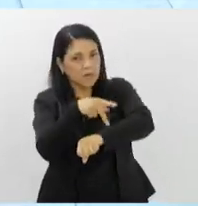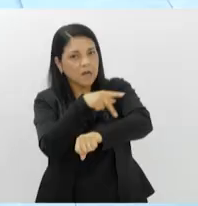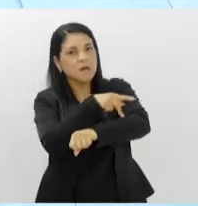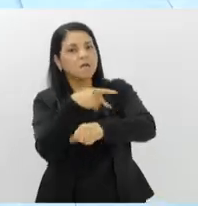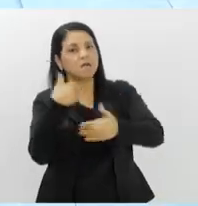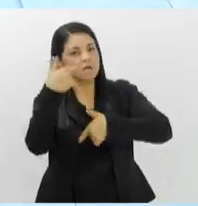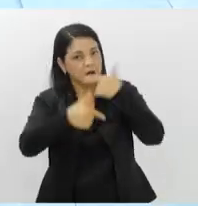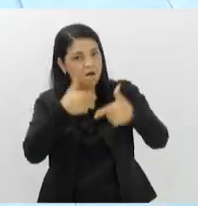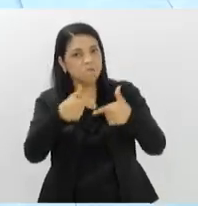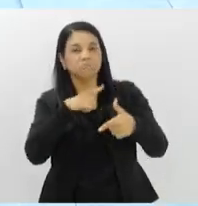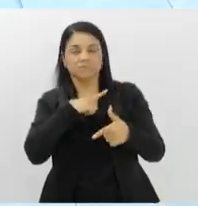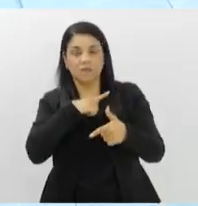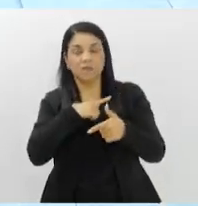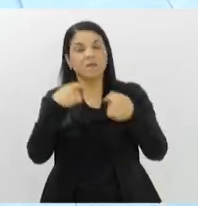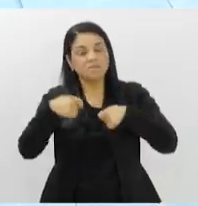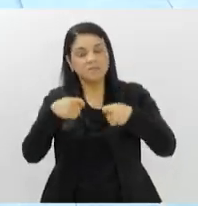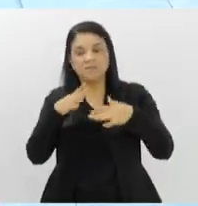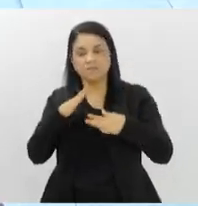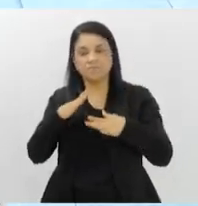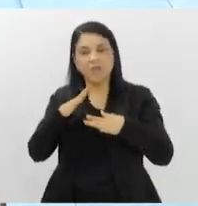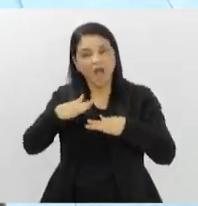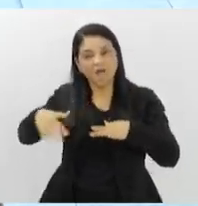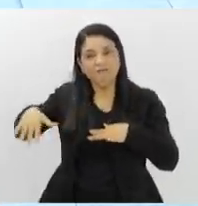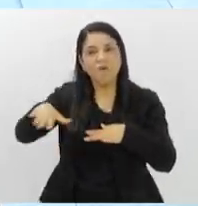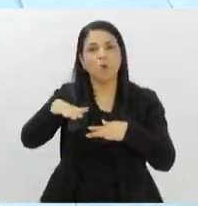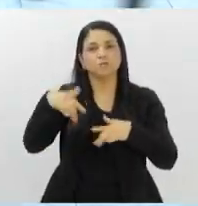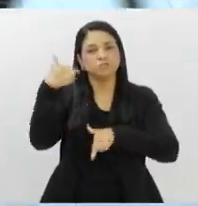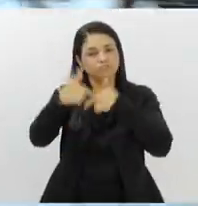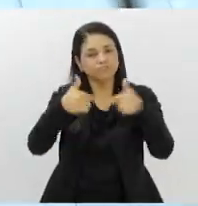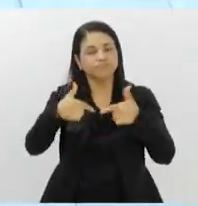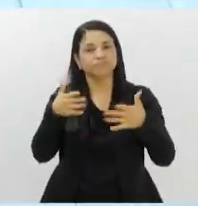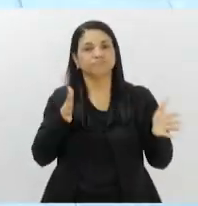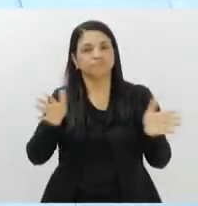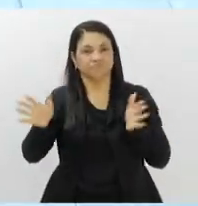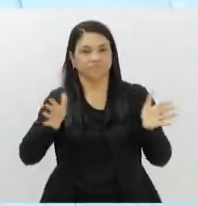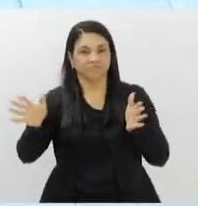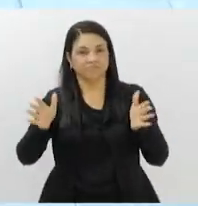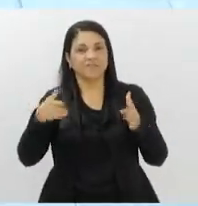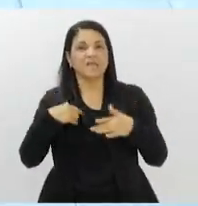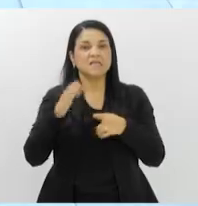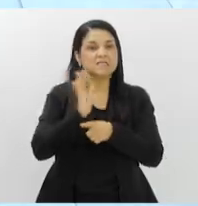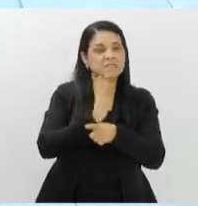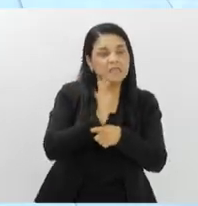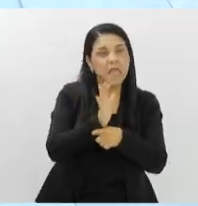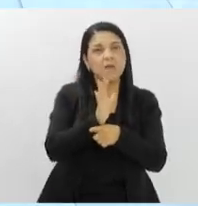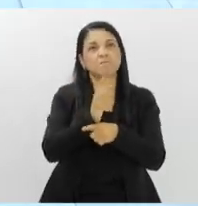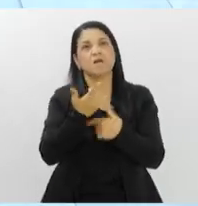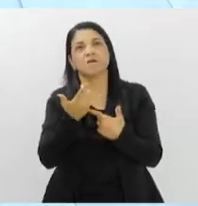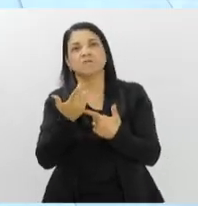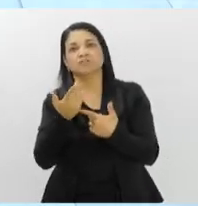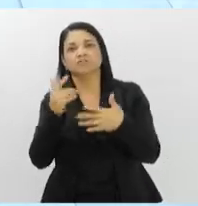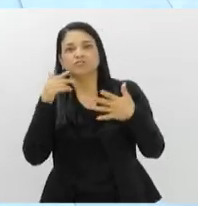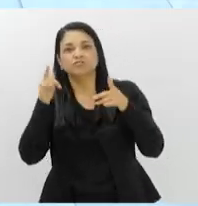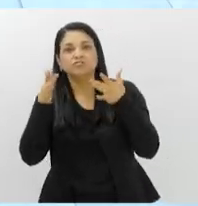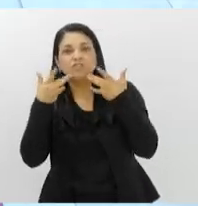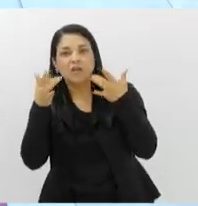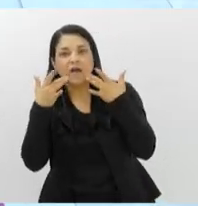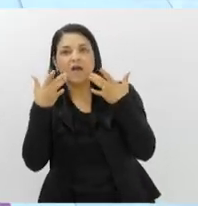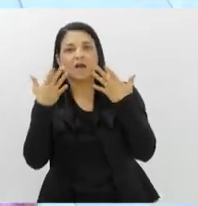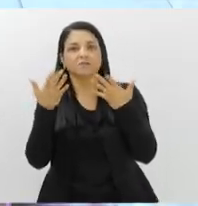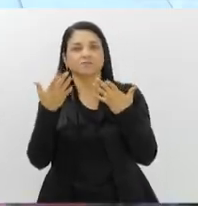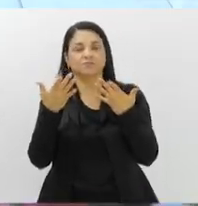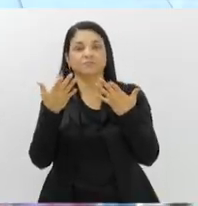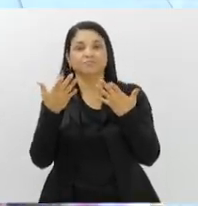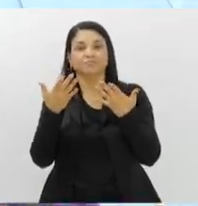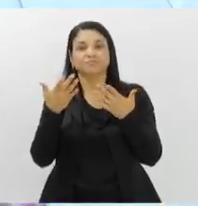entorno e esse entorno precisa estar acessível. Então, os surdos querem ir ao cinema, querem ir ao teatro, é preciso legenda. Filme brasileiro